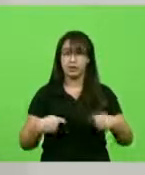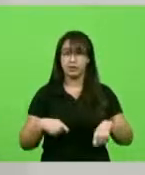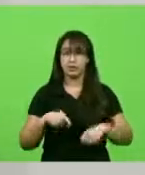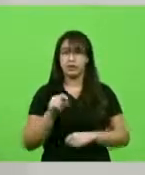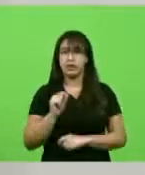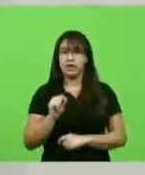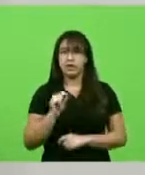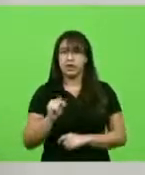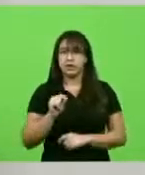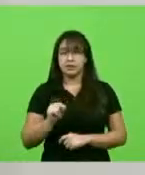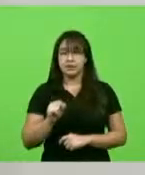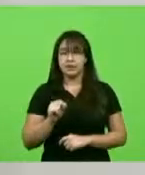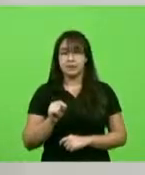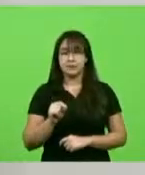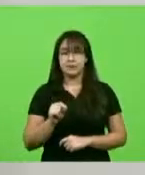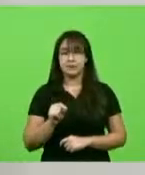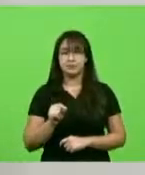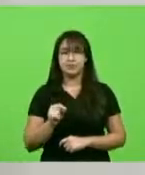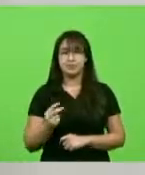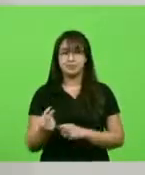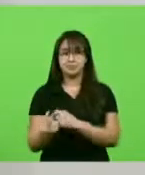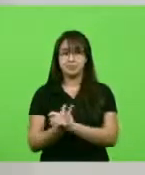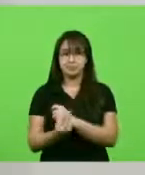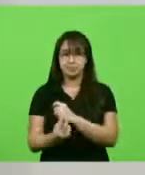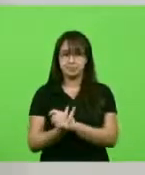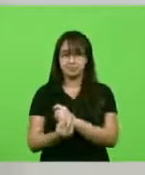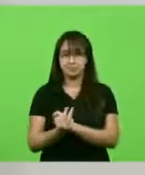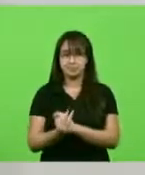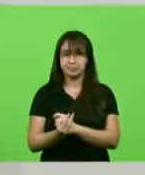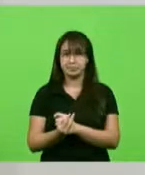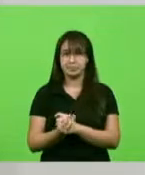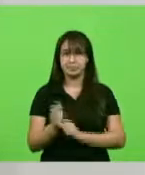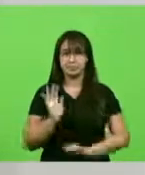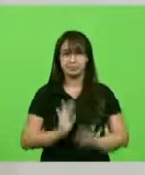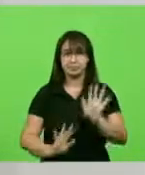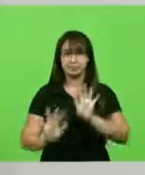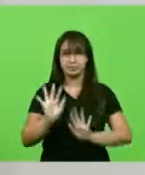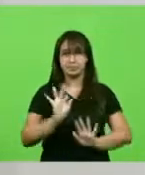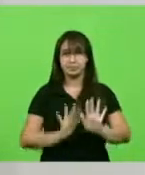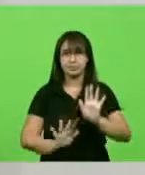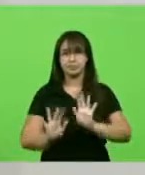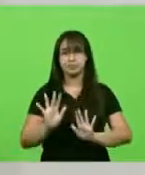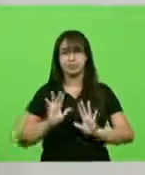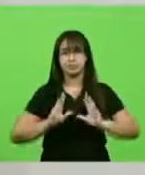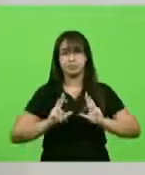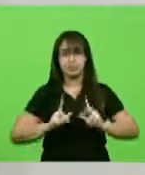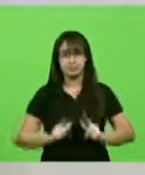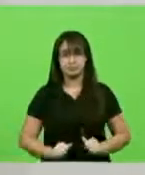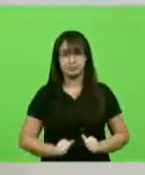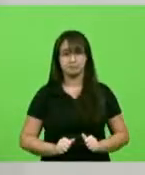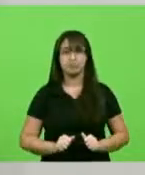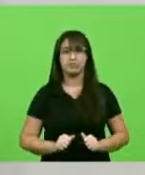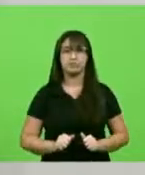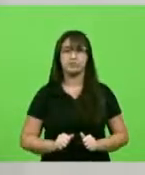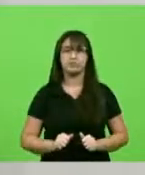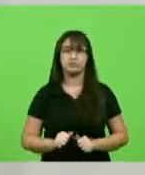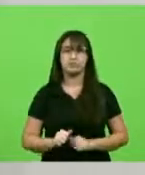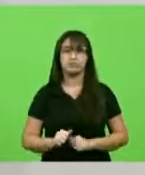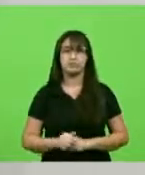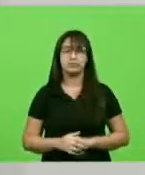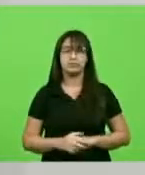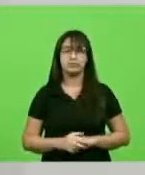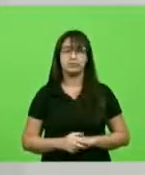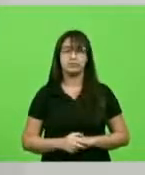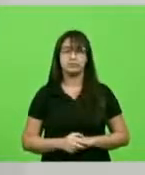tomar as precauções sanitárias que são indispensáveis para nos protegermos,